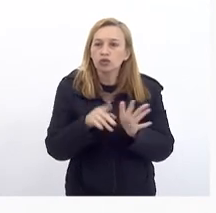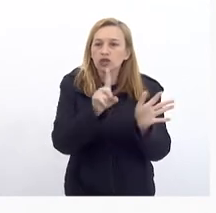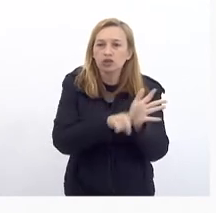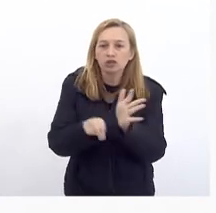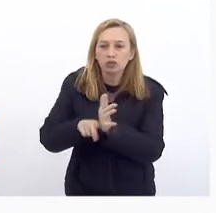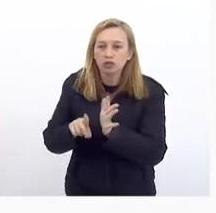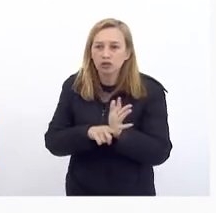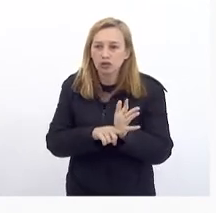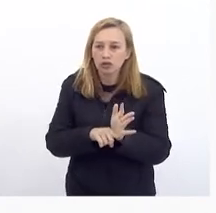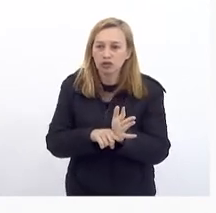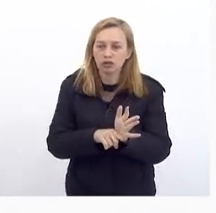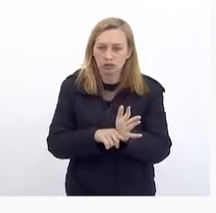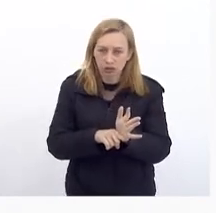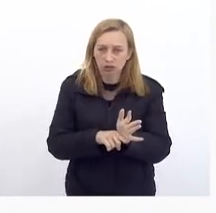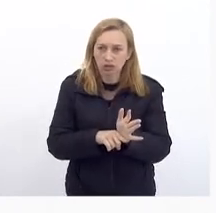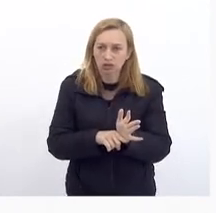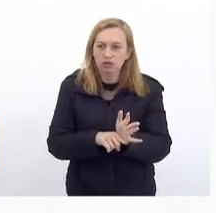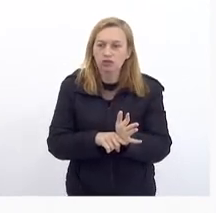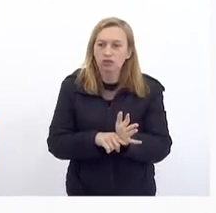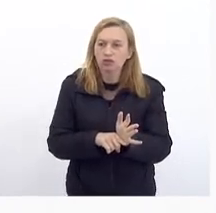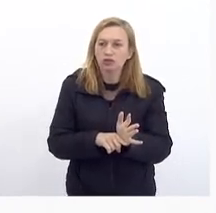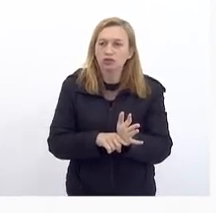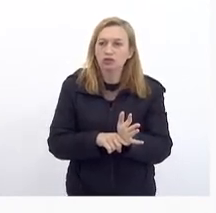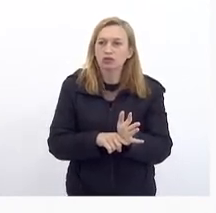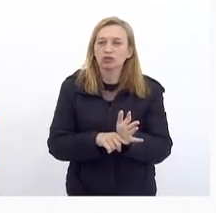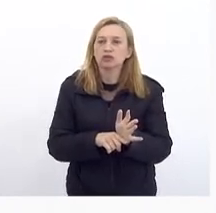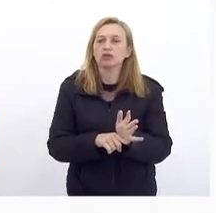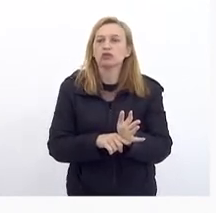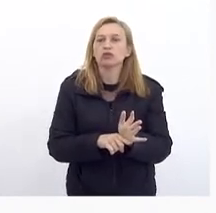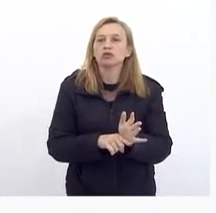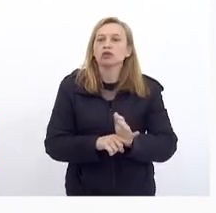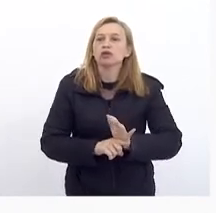Na máquina Pública Que todos nós